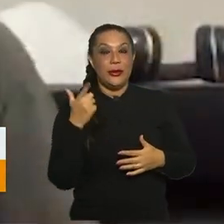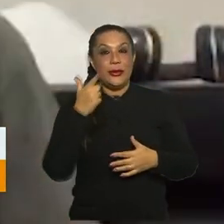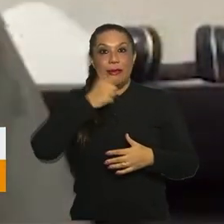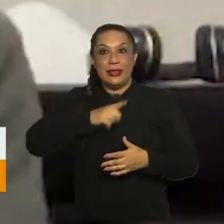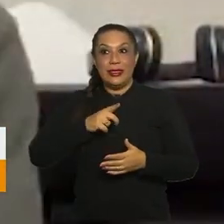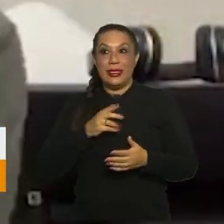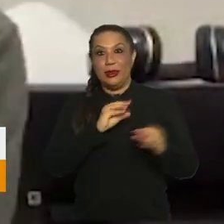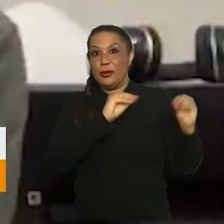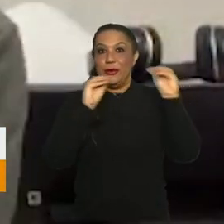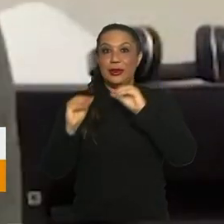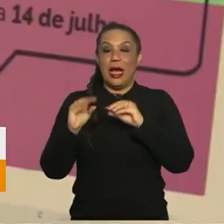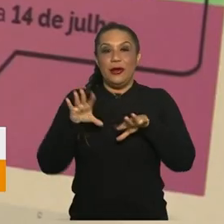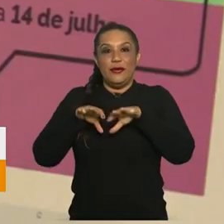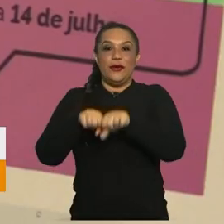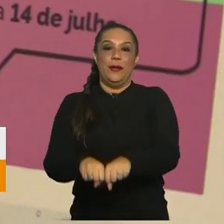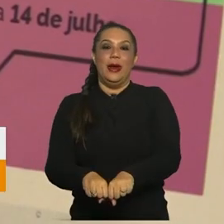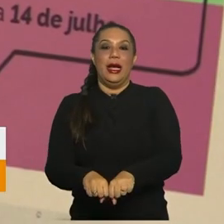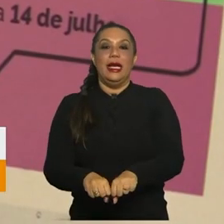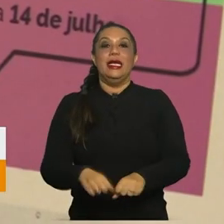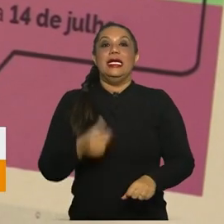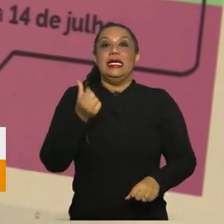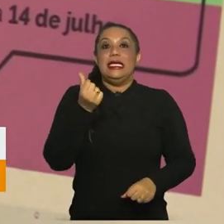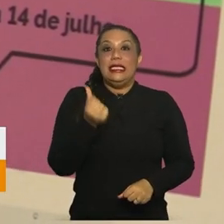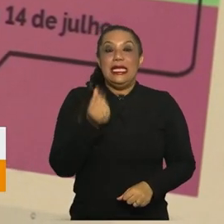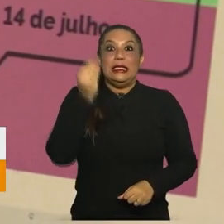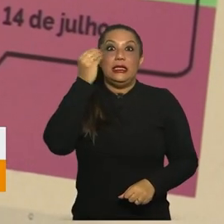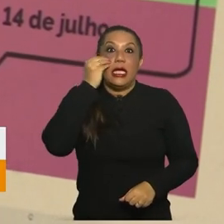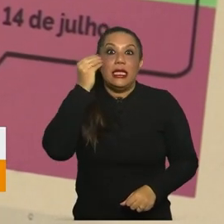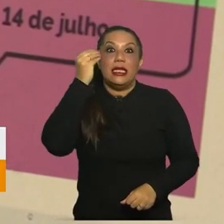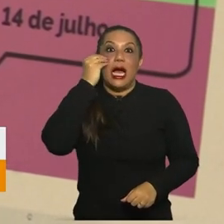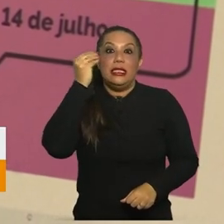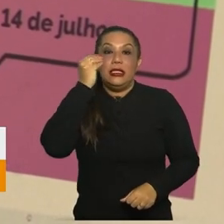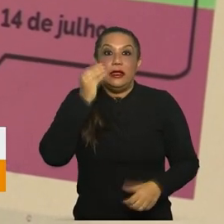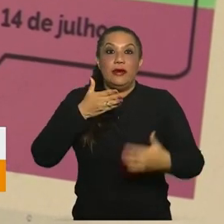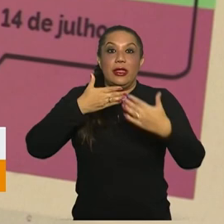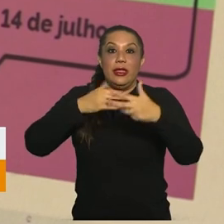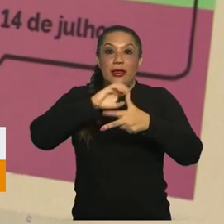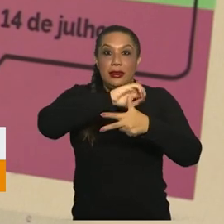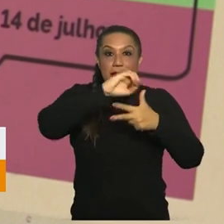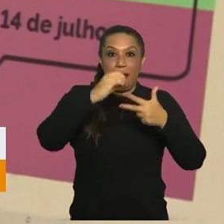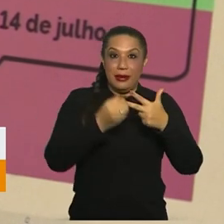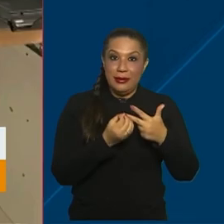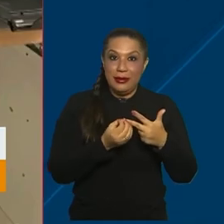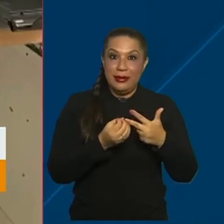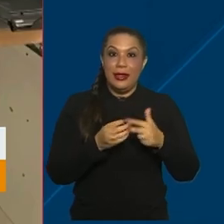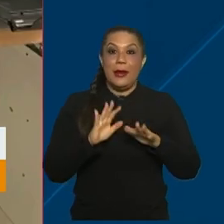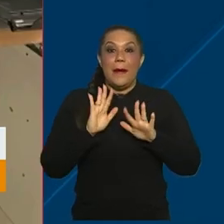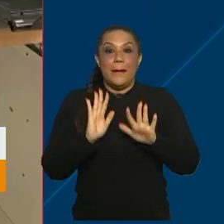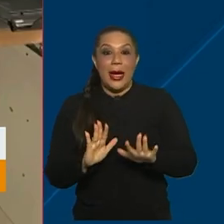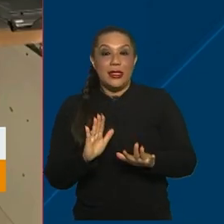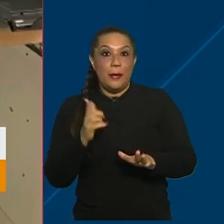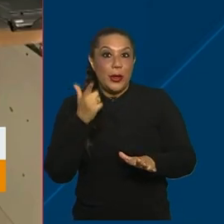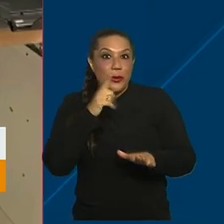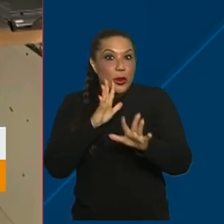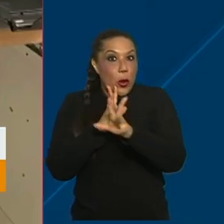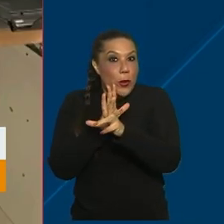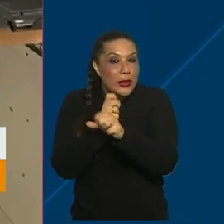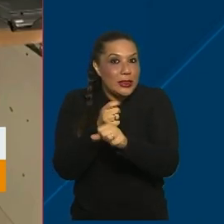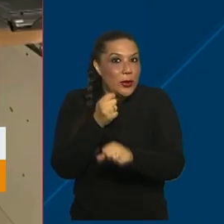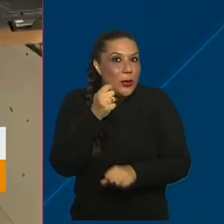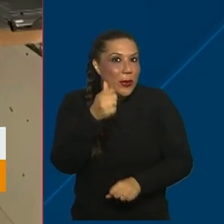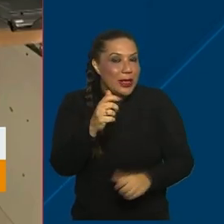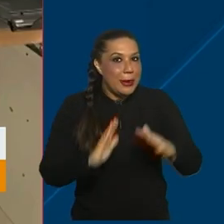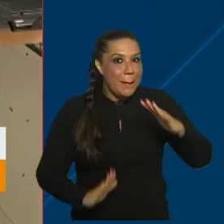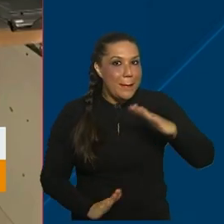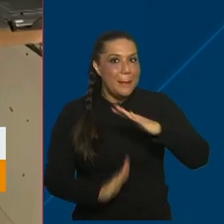se manter e se formar no curso. Foram seis tentativas no Exame Nacional do Ensino Médio. Para ter a pontuação quase